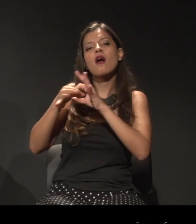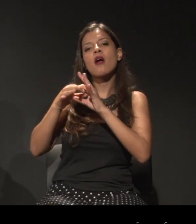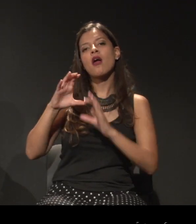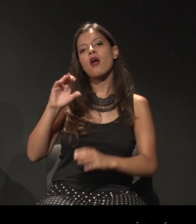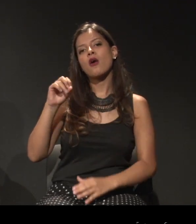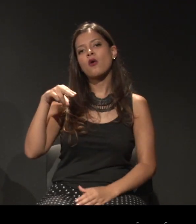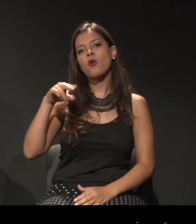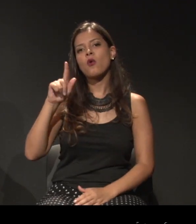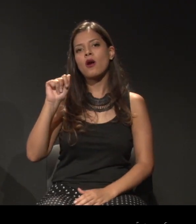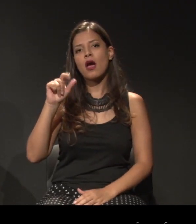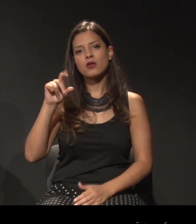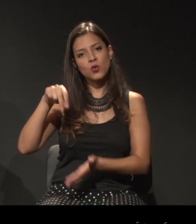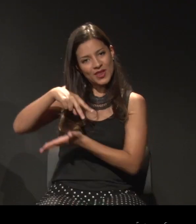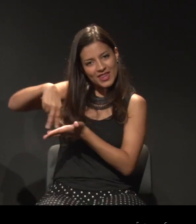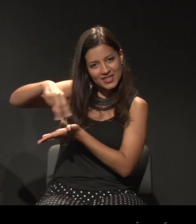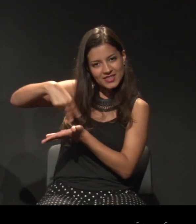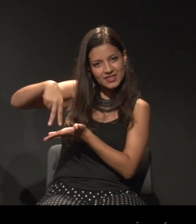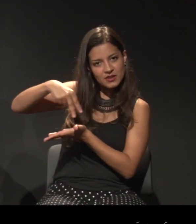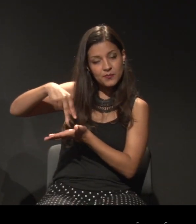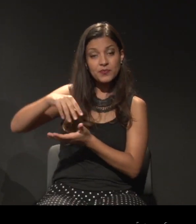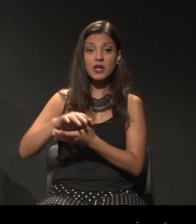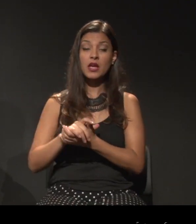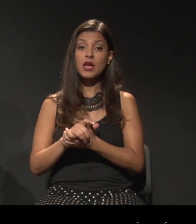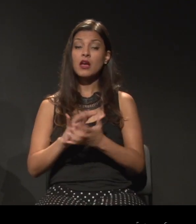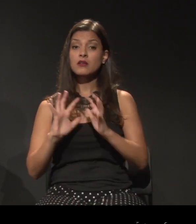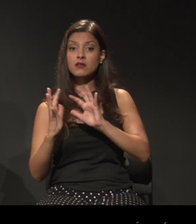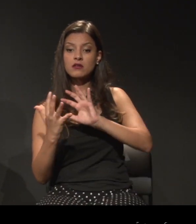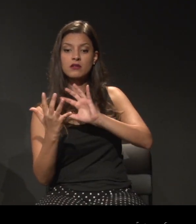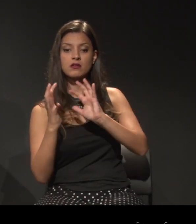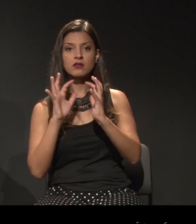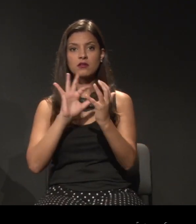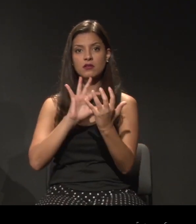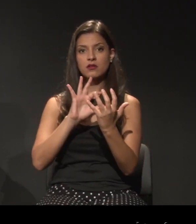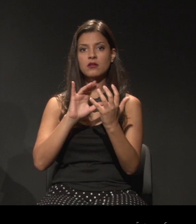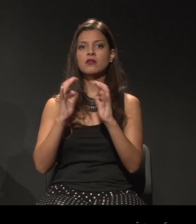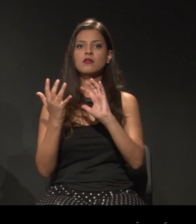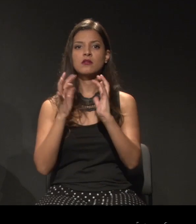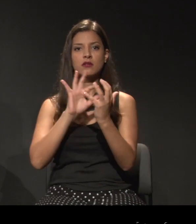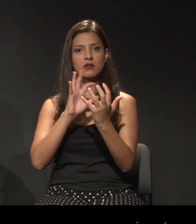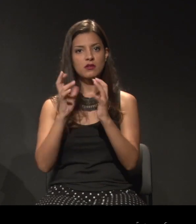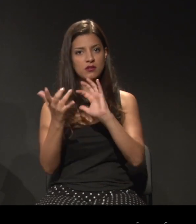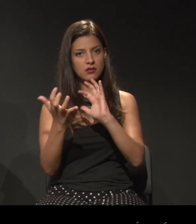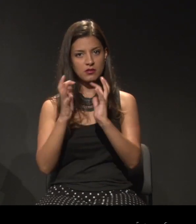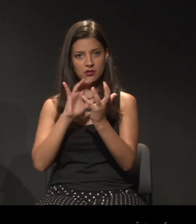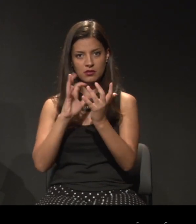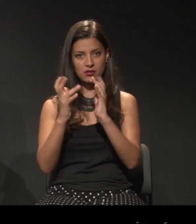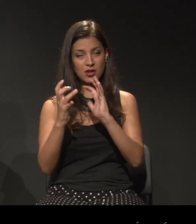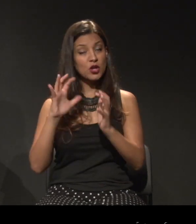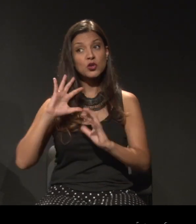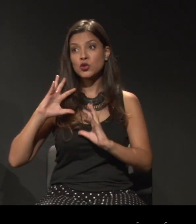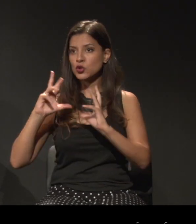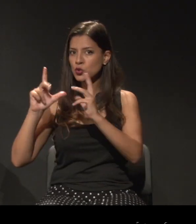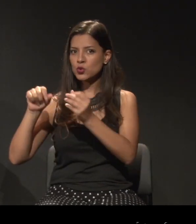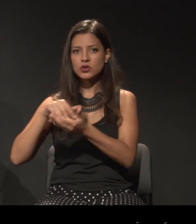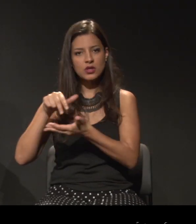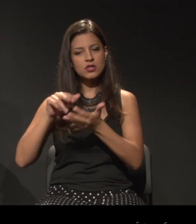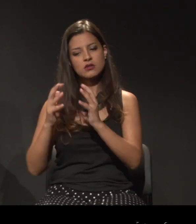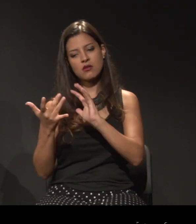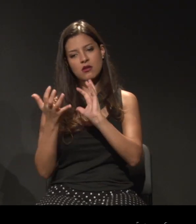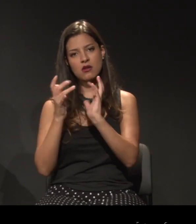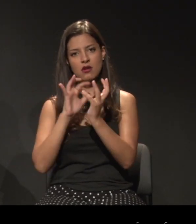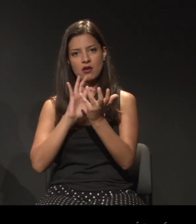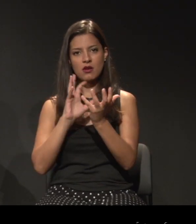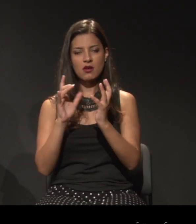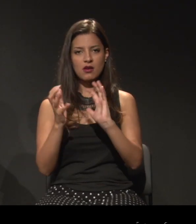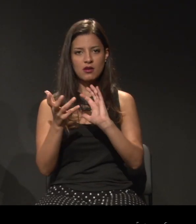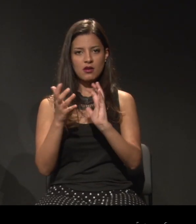todas as danças aconteciam de maneira circular, em sentido horário e em sentido anti-horário, que geravam uma